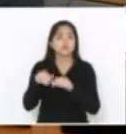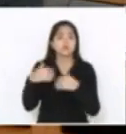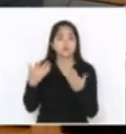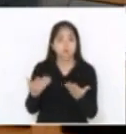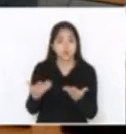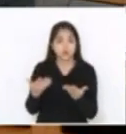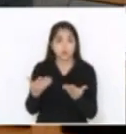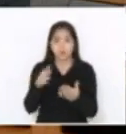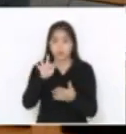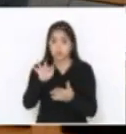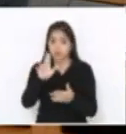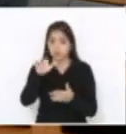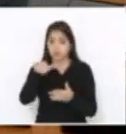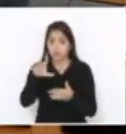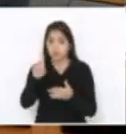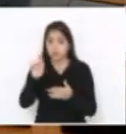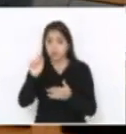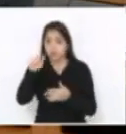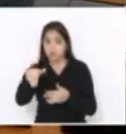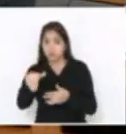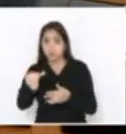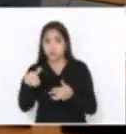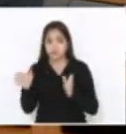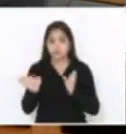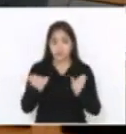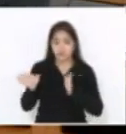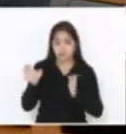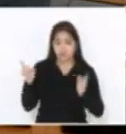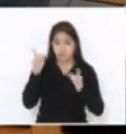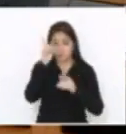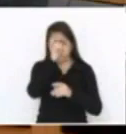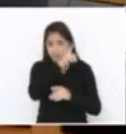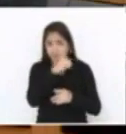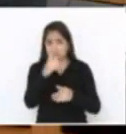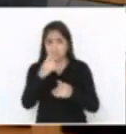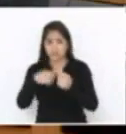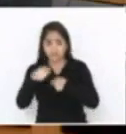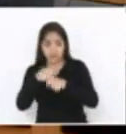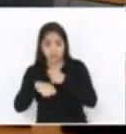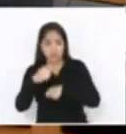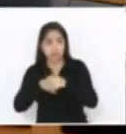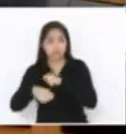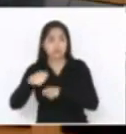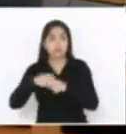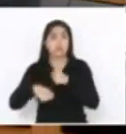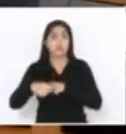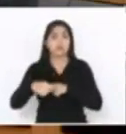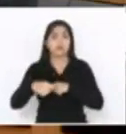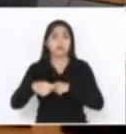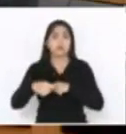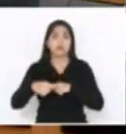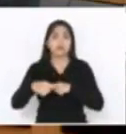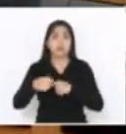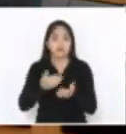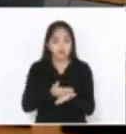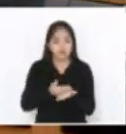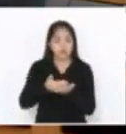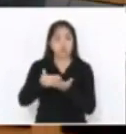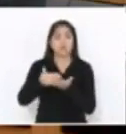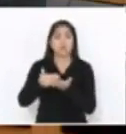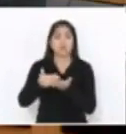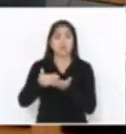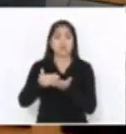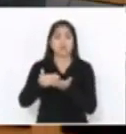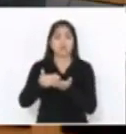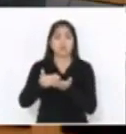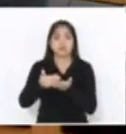O FUNDAM, na verdade, em momento de crise da economia brasileira catarinense, iniciou, e foi assim, o FUNDAM I,